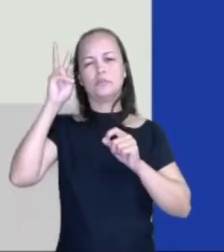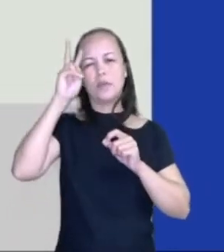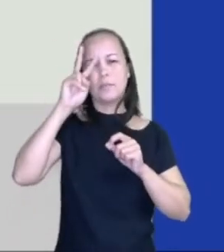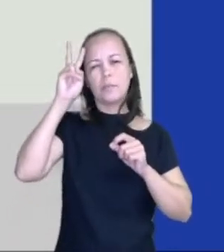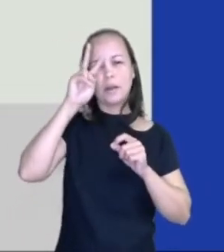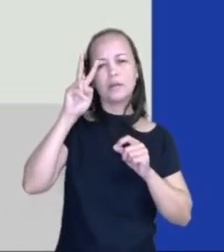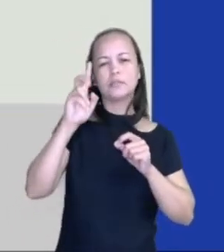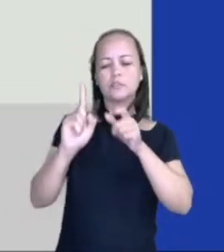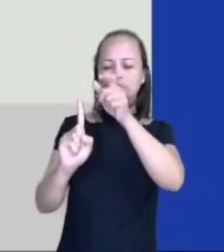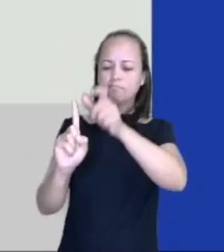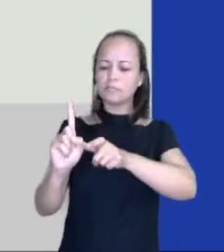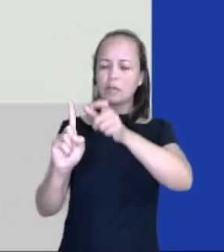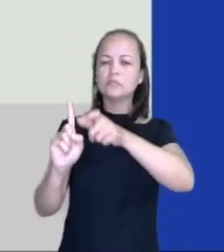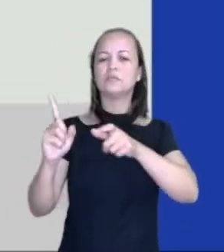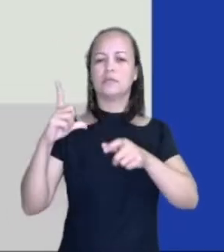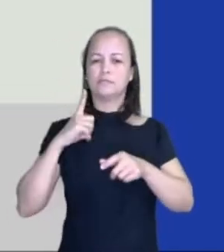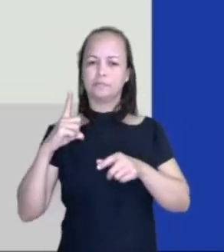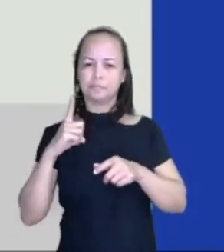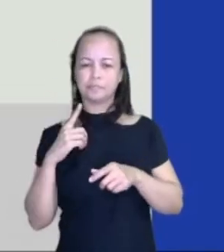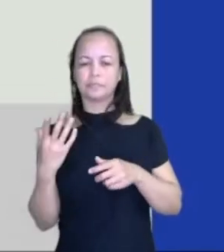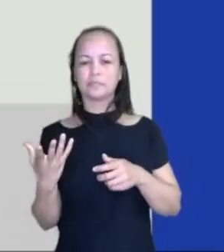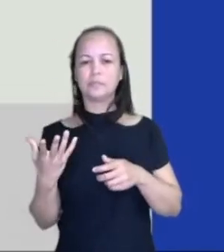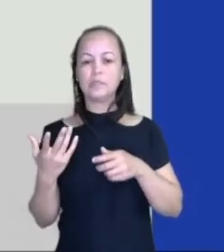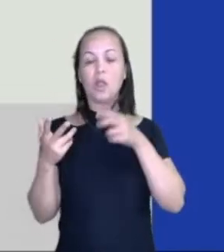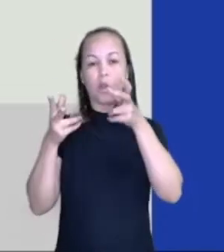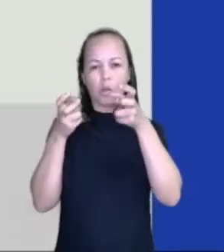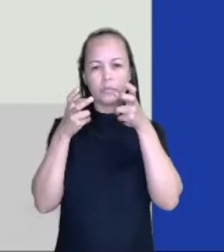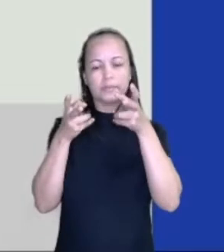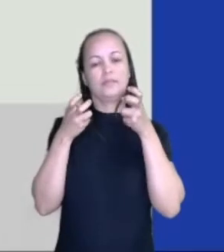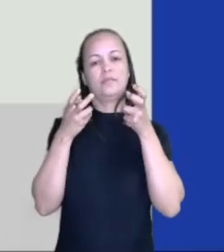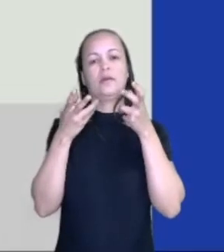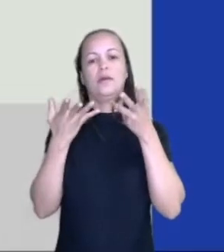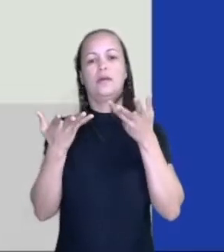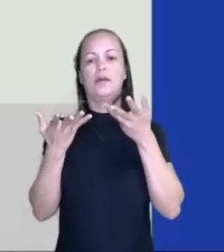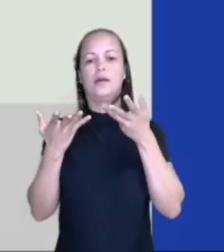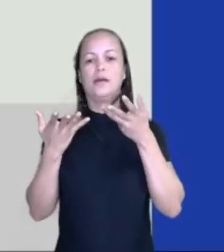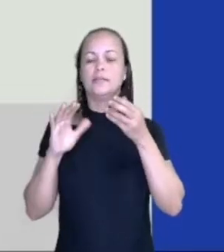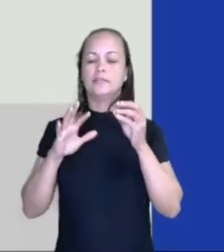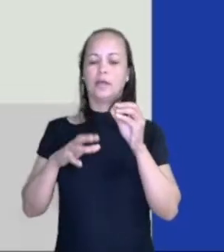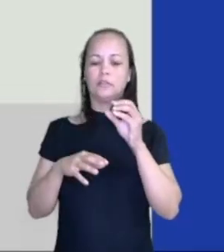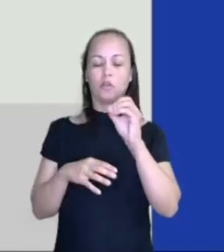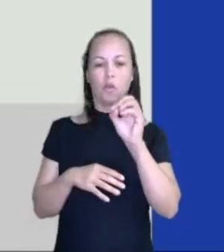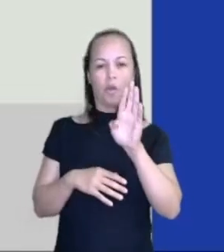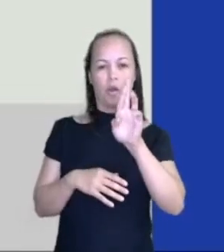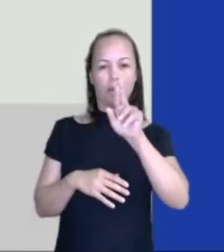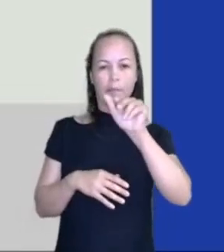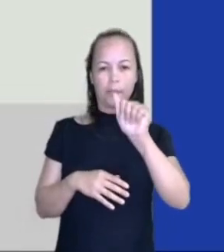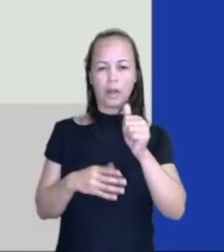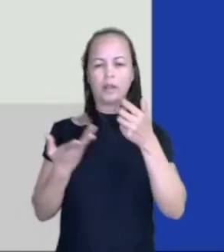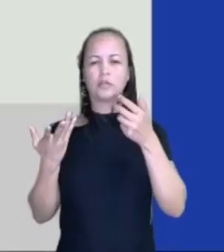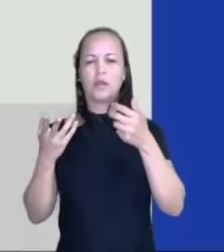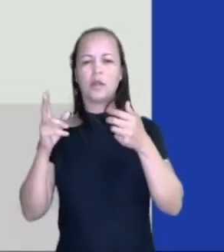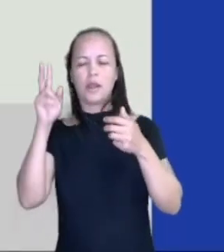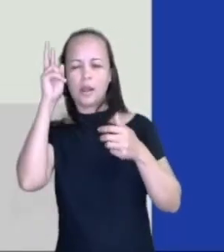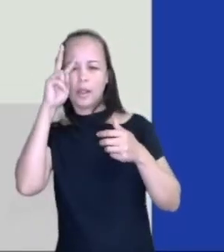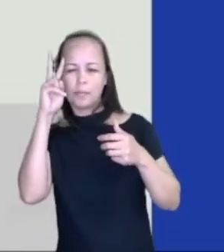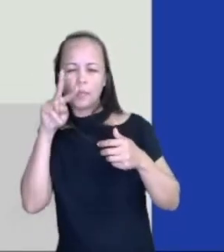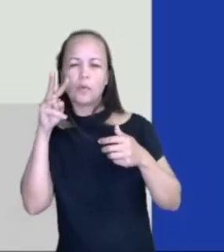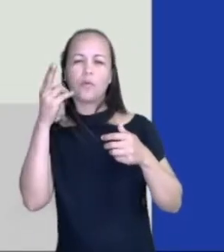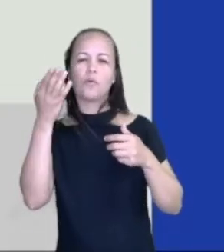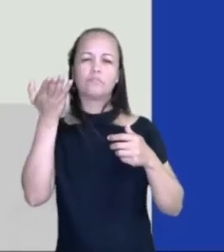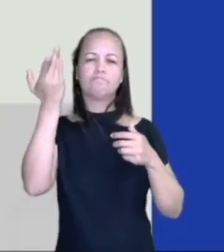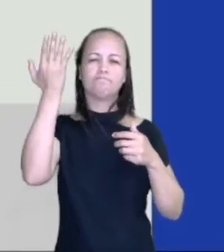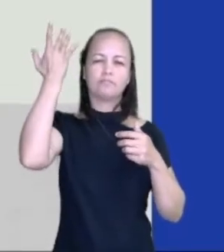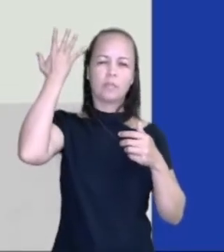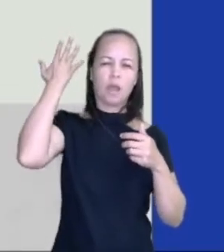têm. Então, a gente pode observar nas obras que sempre tem. Alguém lembrou de determinada época,